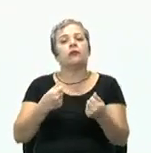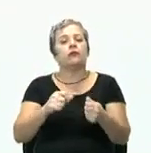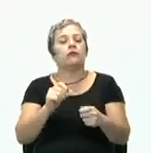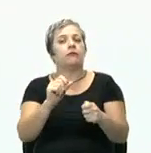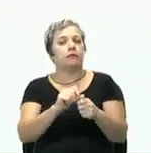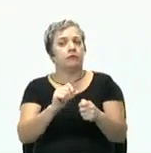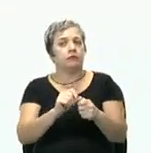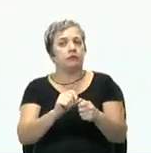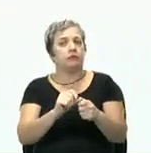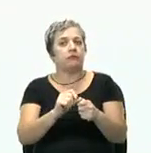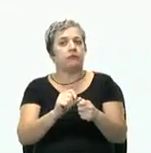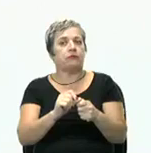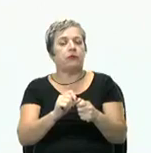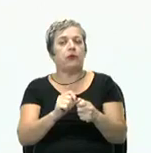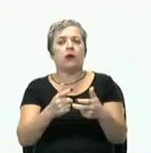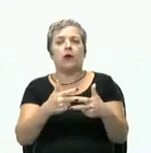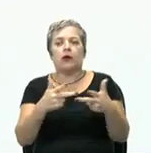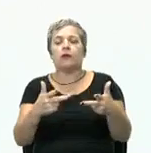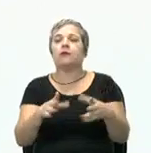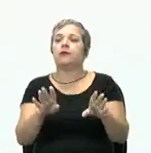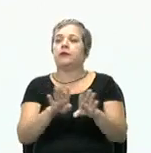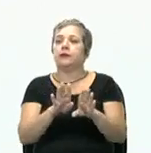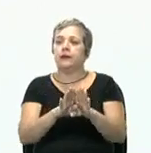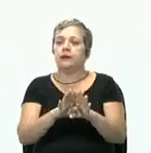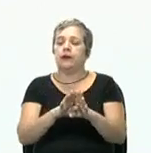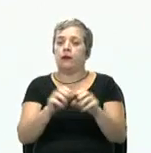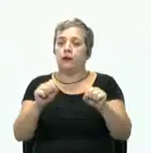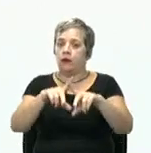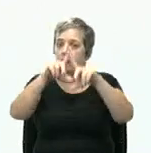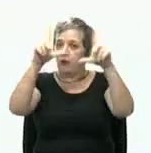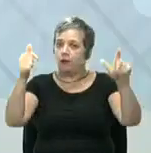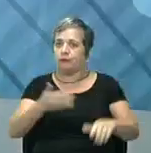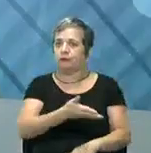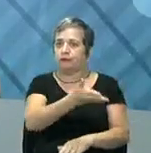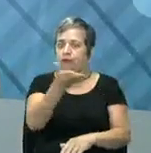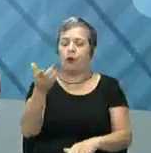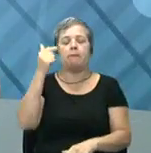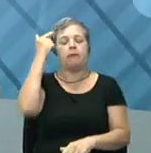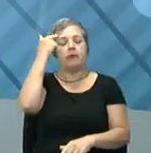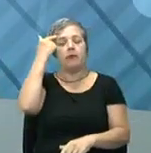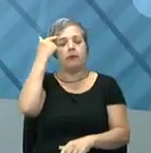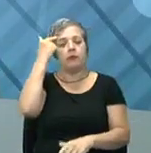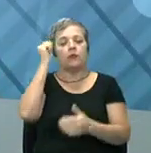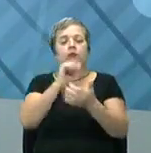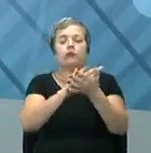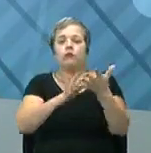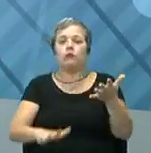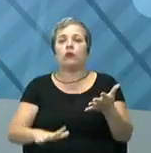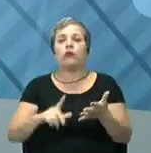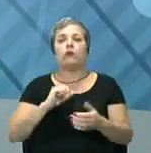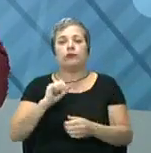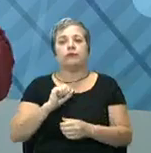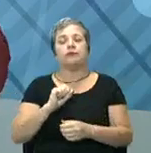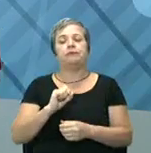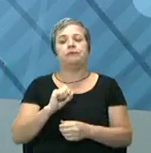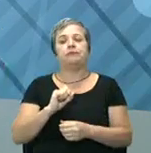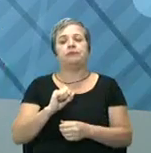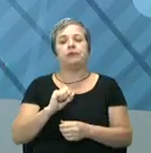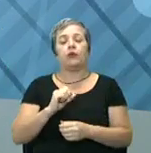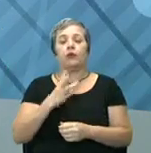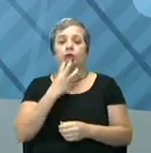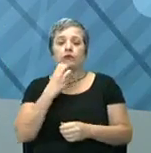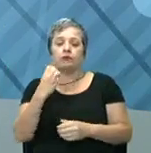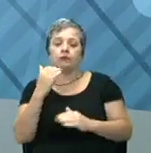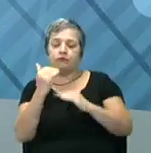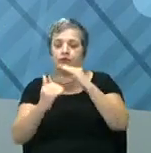ser feitas. E aí uma coisa que precisa ficar clara quando nós pensamos na burocracia é o seguinte. Quando o Weber